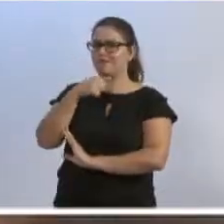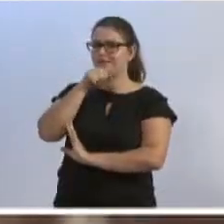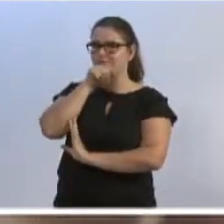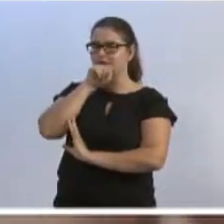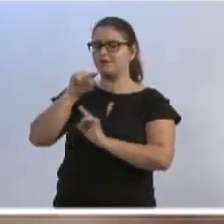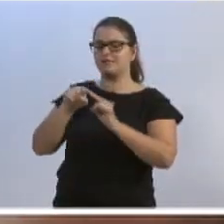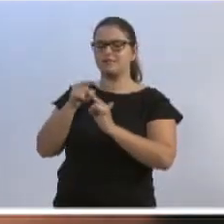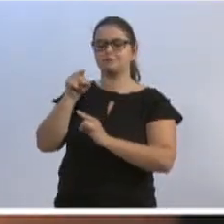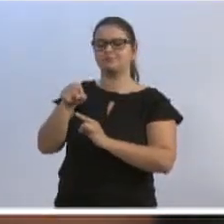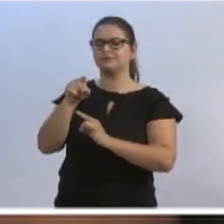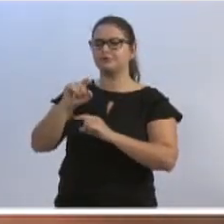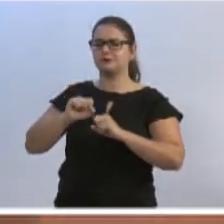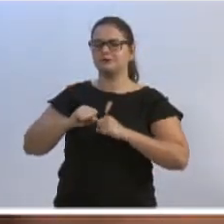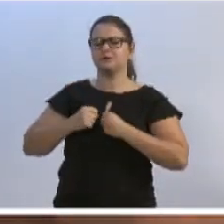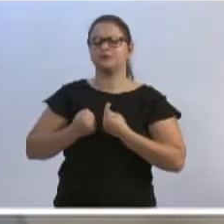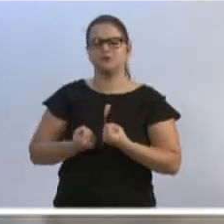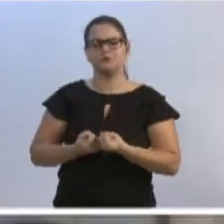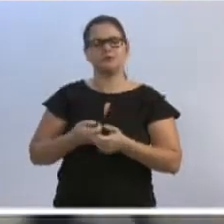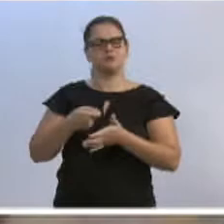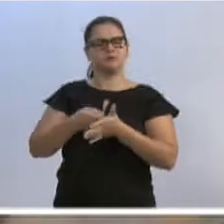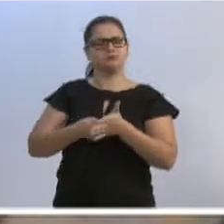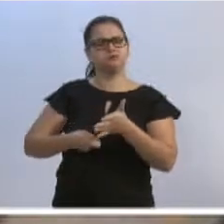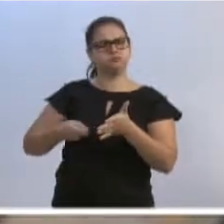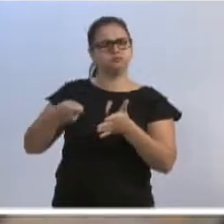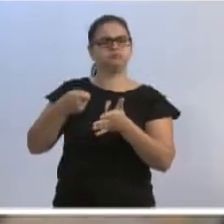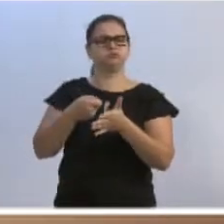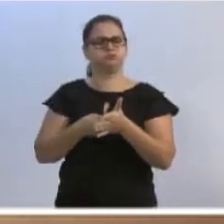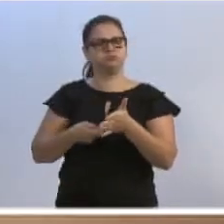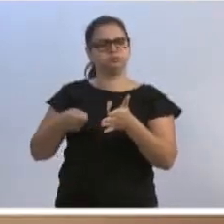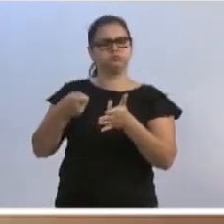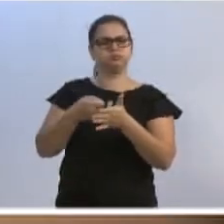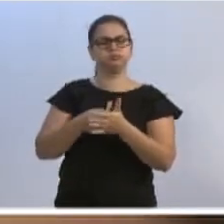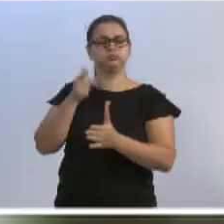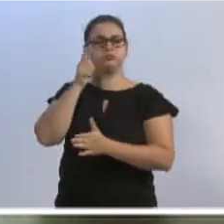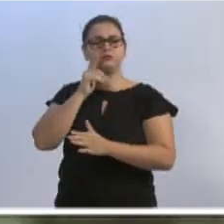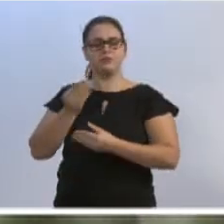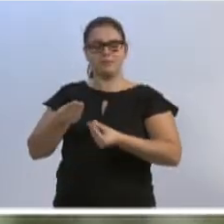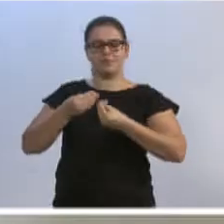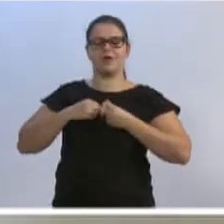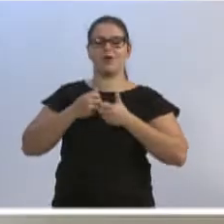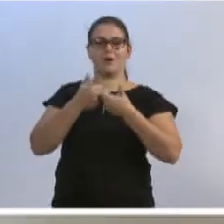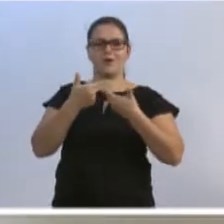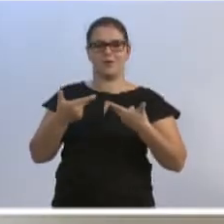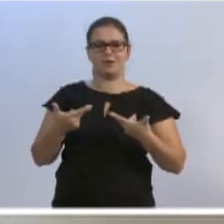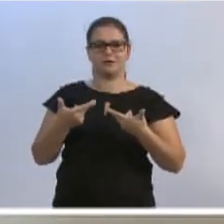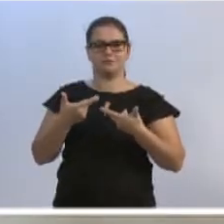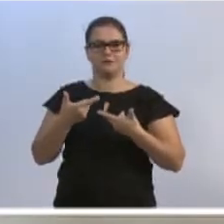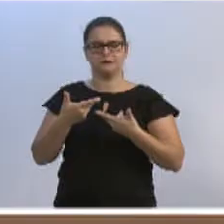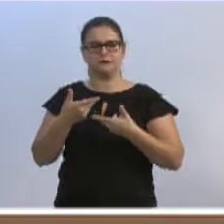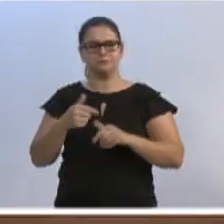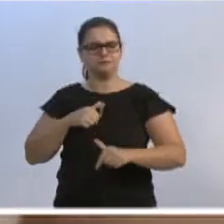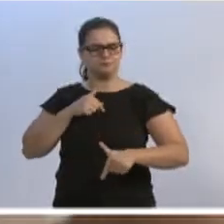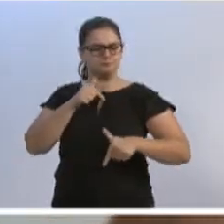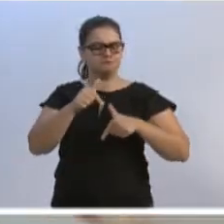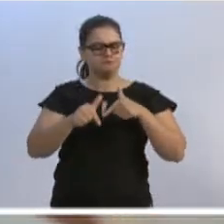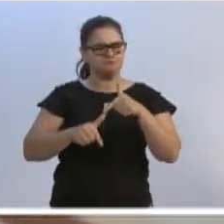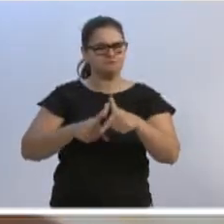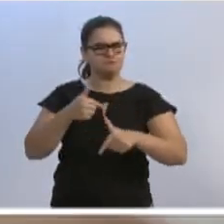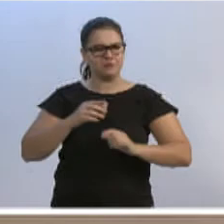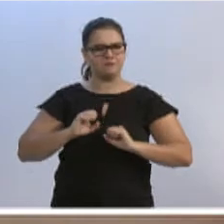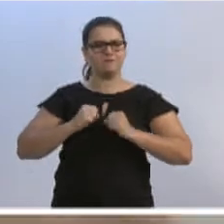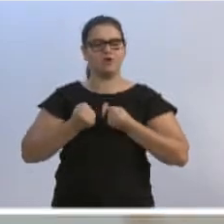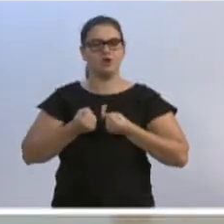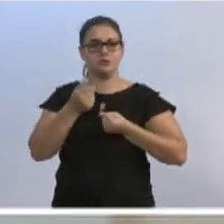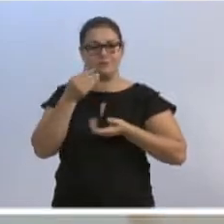Mas você era guerreira. Lutou para me dar sempre o melhor. Arregaçou as mangas para não deixar faltar